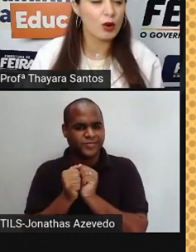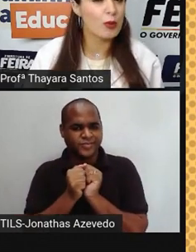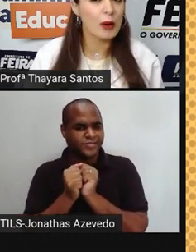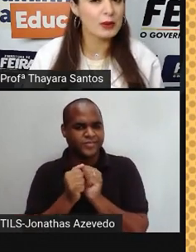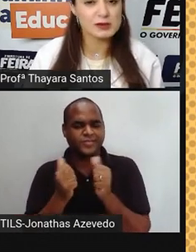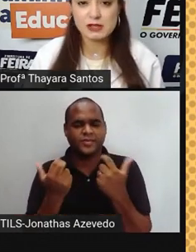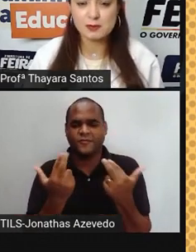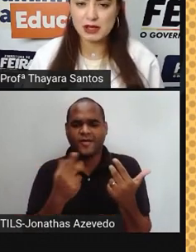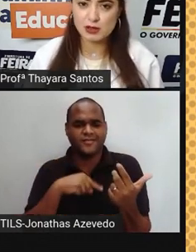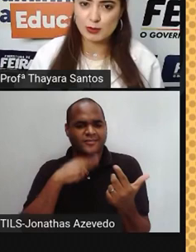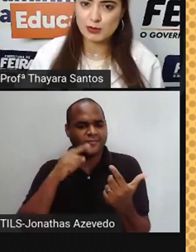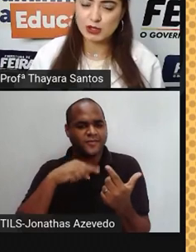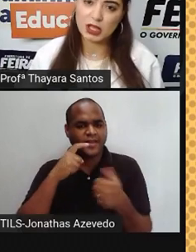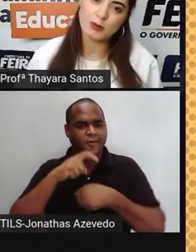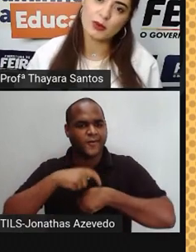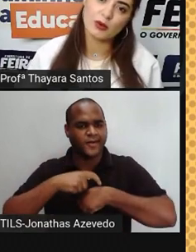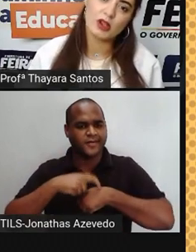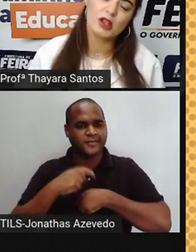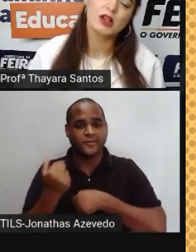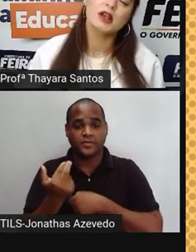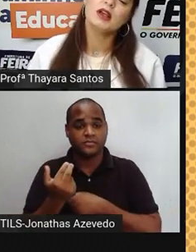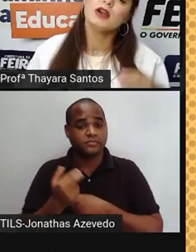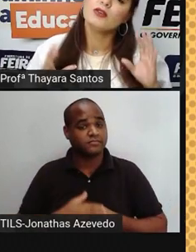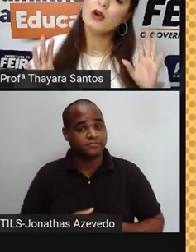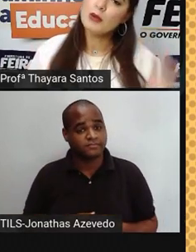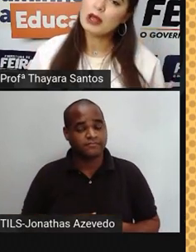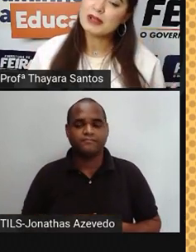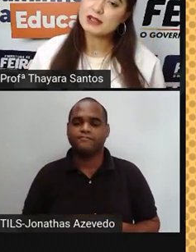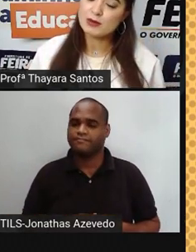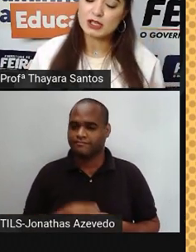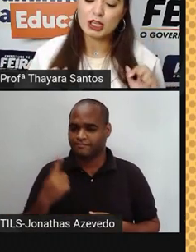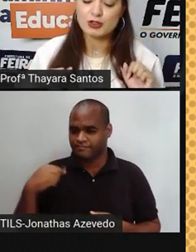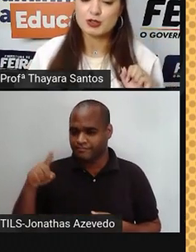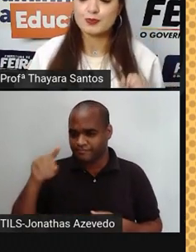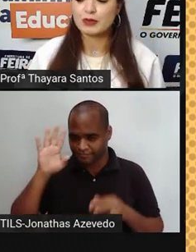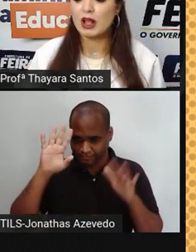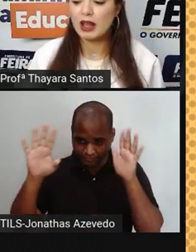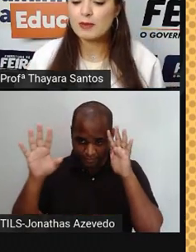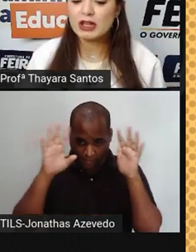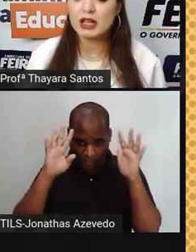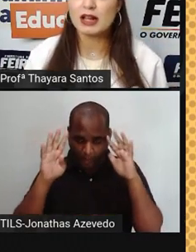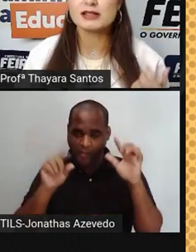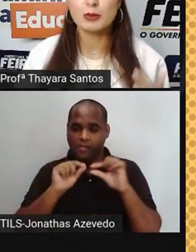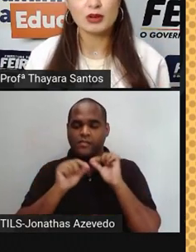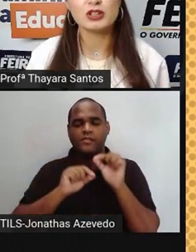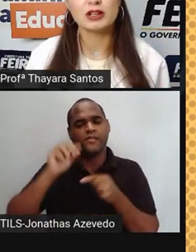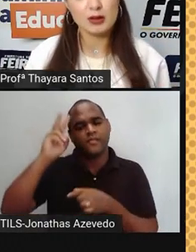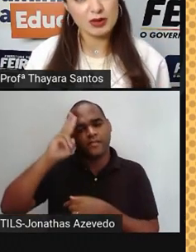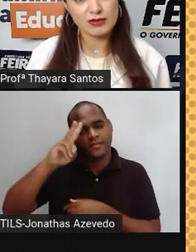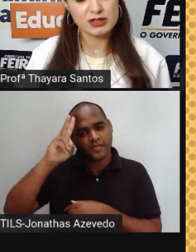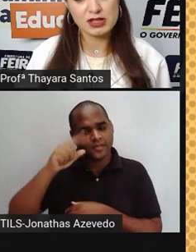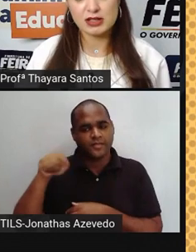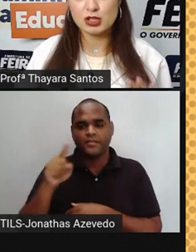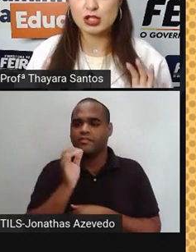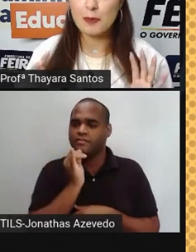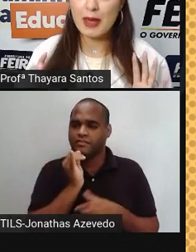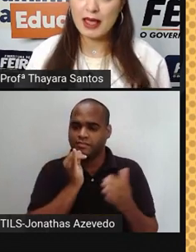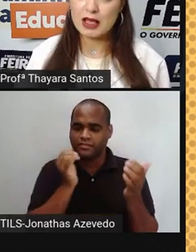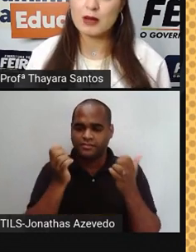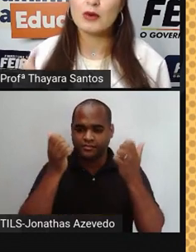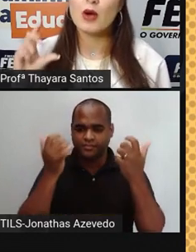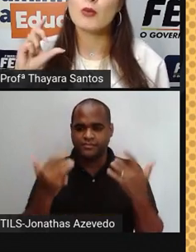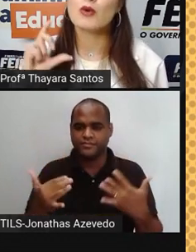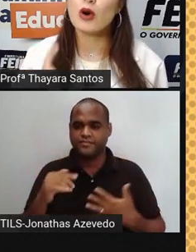podem ocupar o mesmo espaço ao mesmo tempo? Vamos lá pensar o seguinte. Lembra daquele exemplo que eu tinha dado para vocês. Se a gente